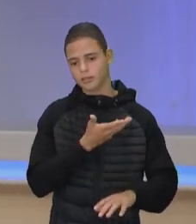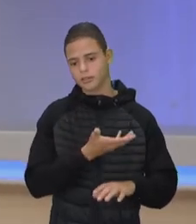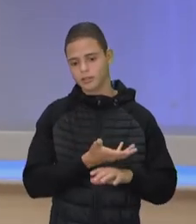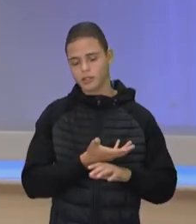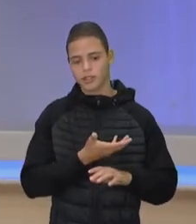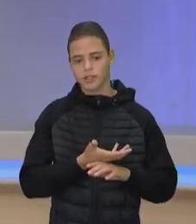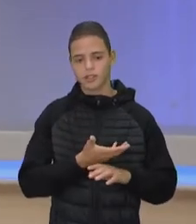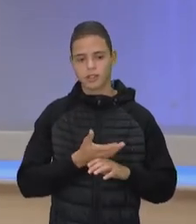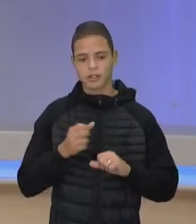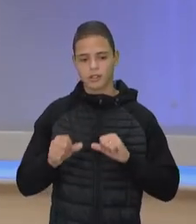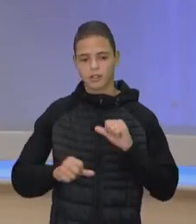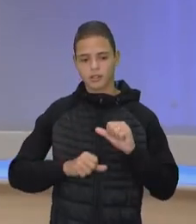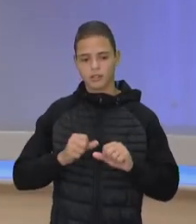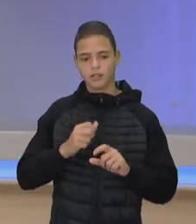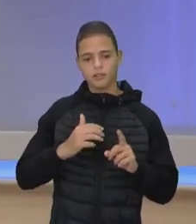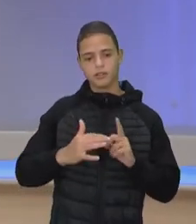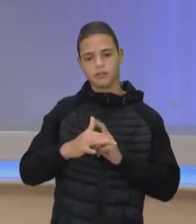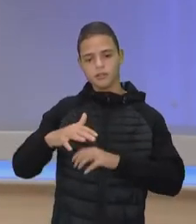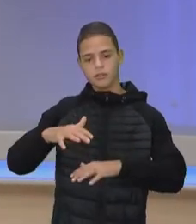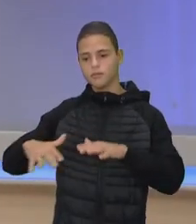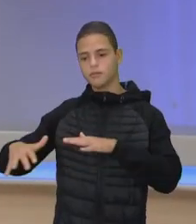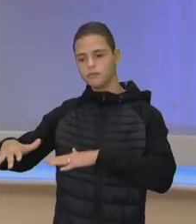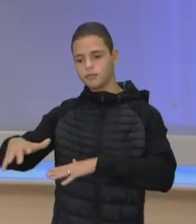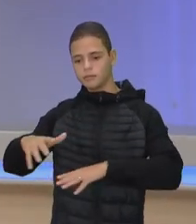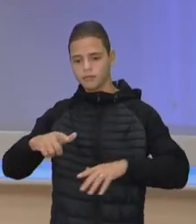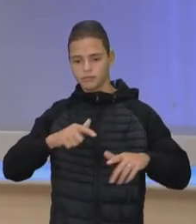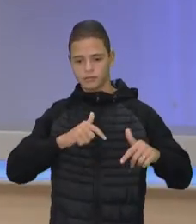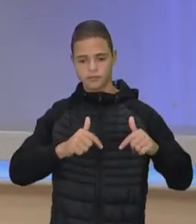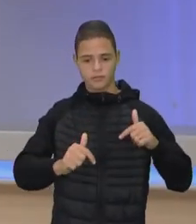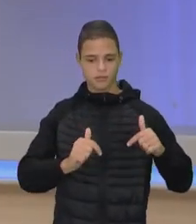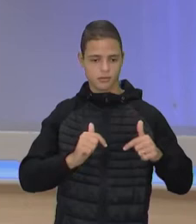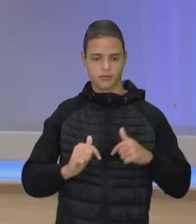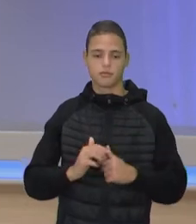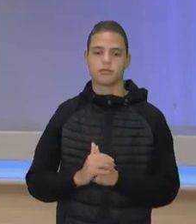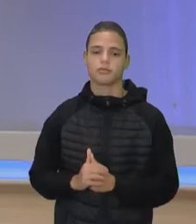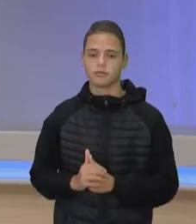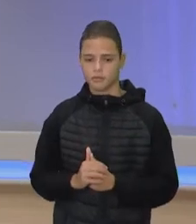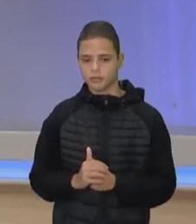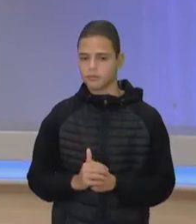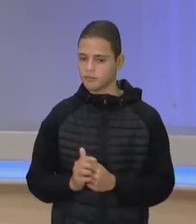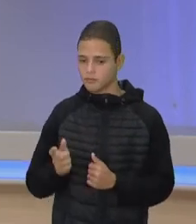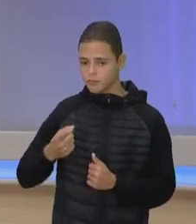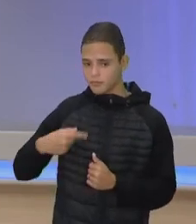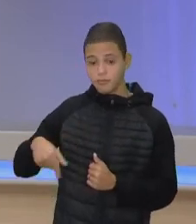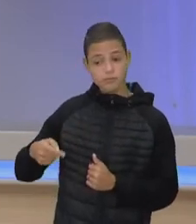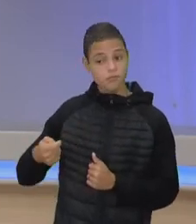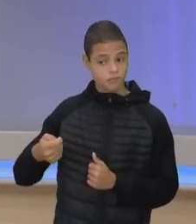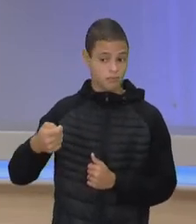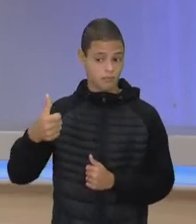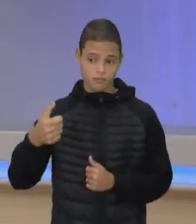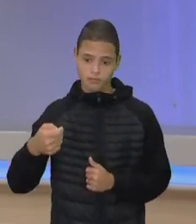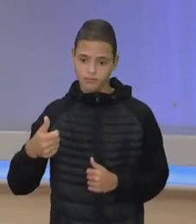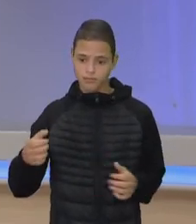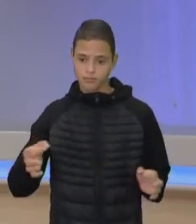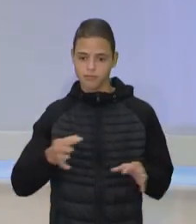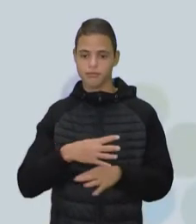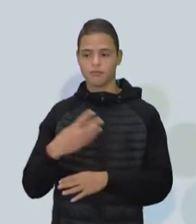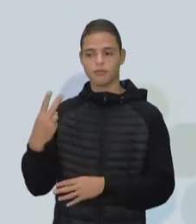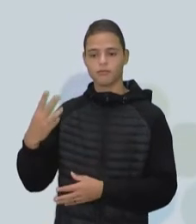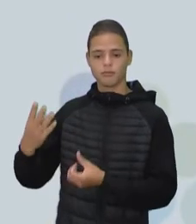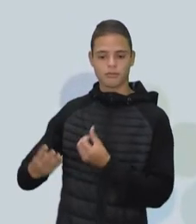Mudanças Sociais, Demografia e Trabalho. Então, nós estamos nos encaminhando para o final do segundo